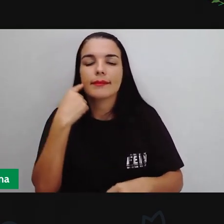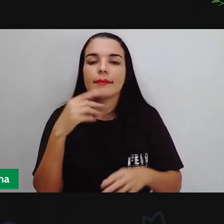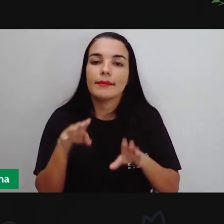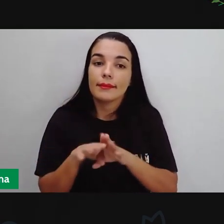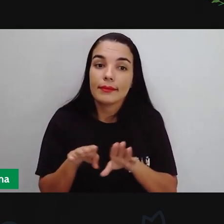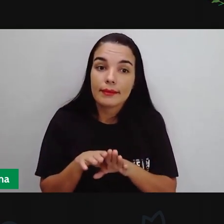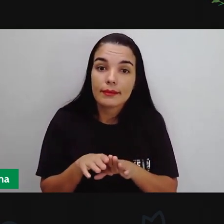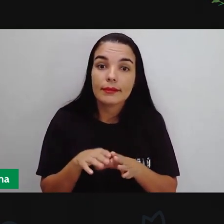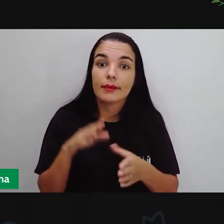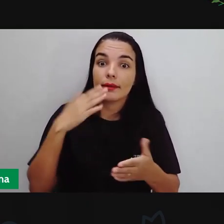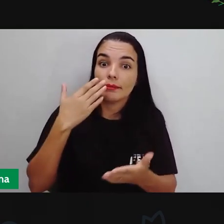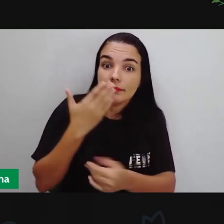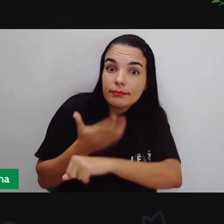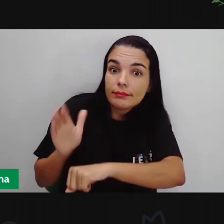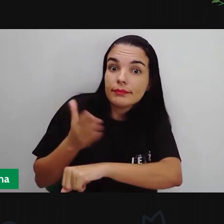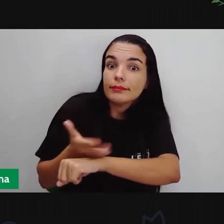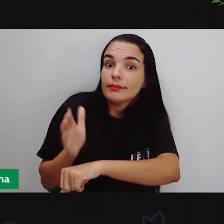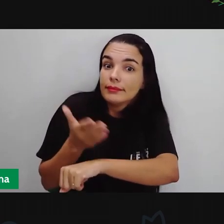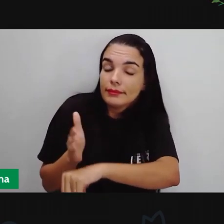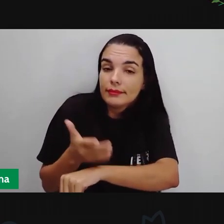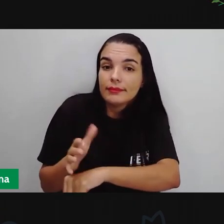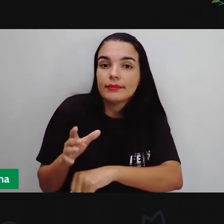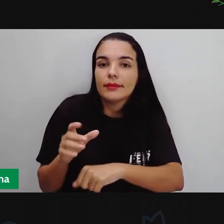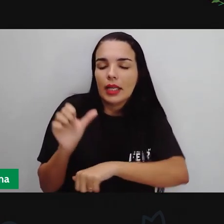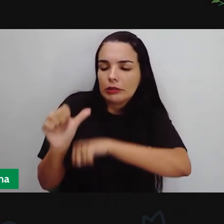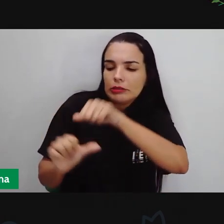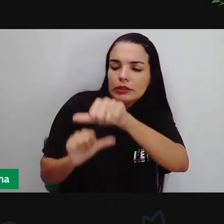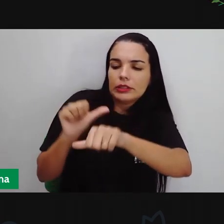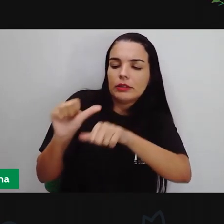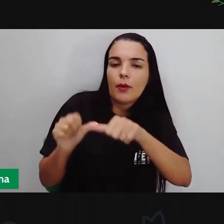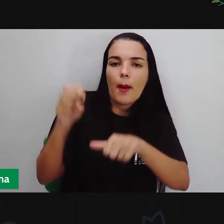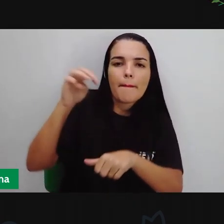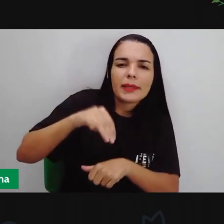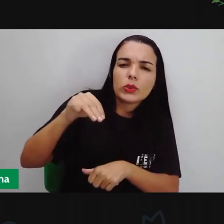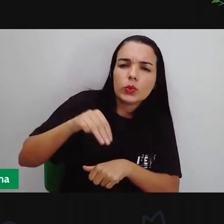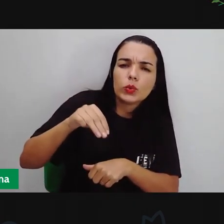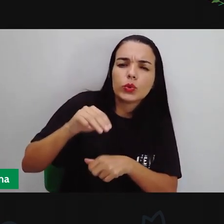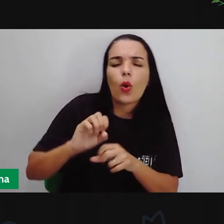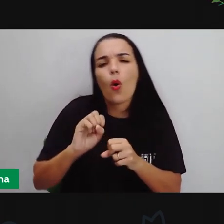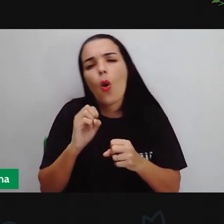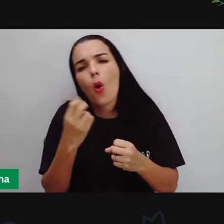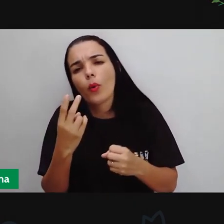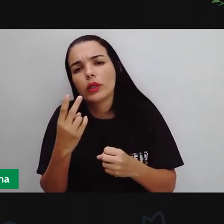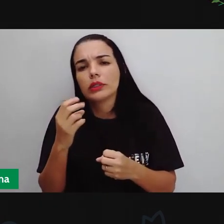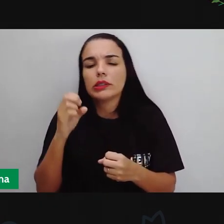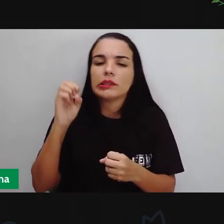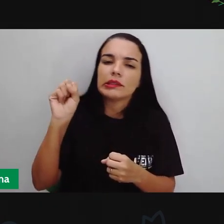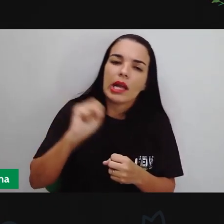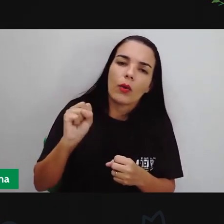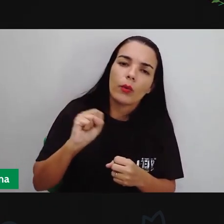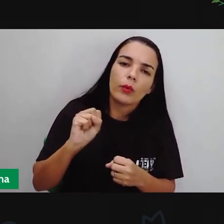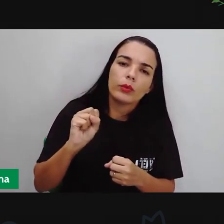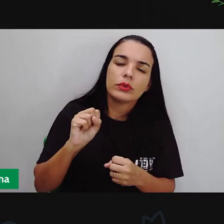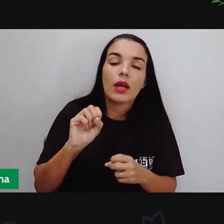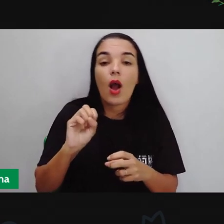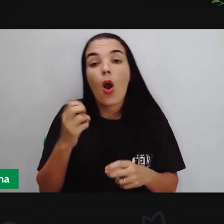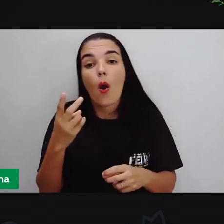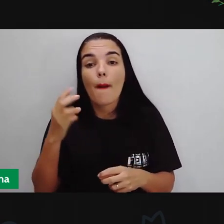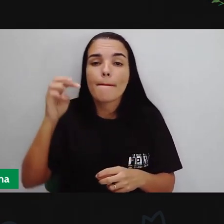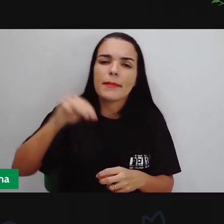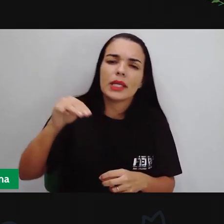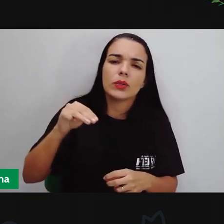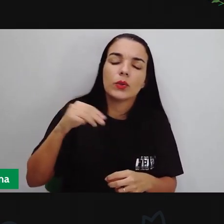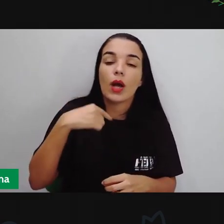vai colocar Na prática E transformar Em minutos Em segundos Segundos Em minutos Minutos em hora Hora em